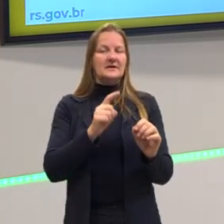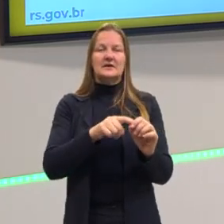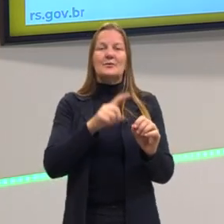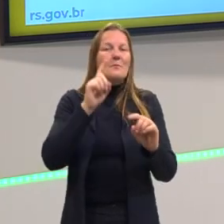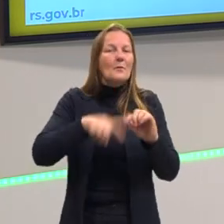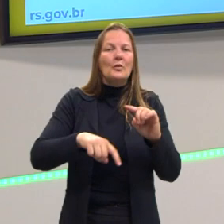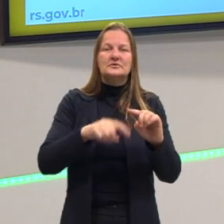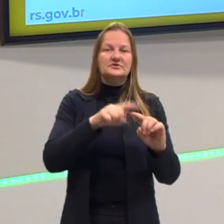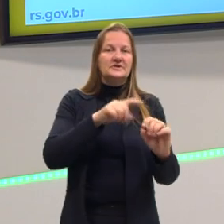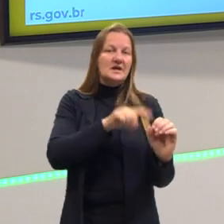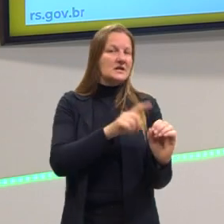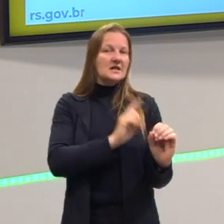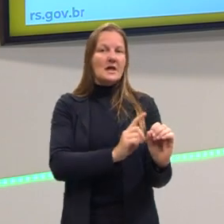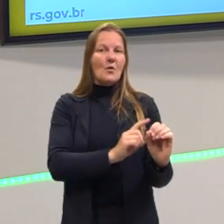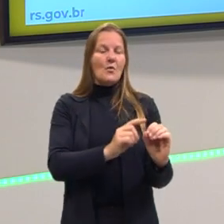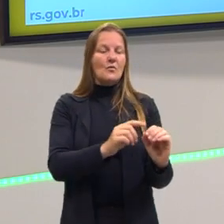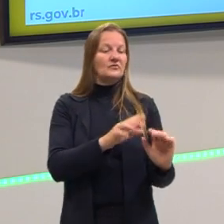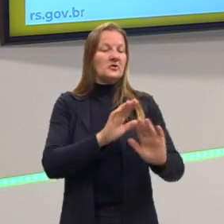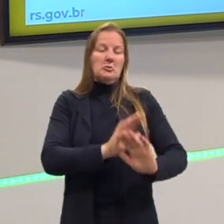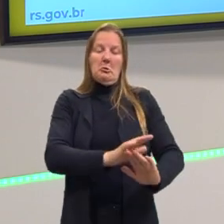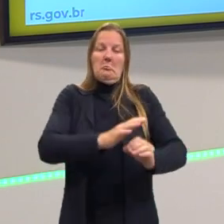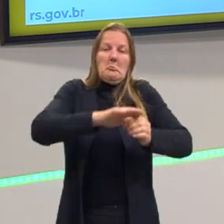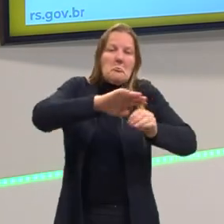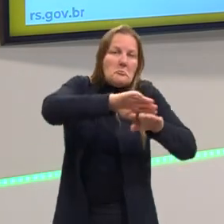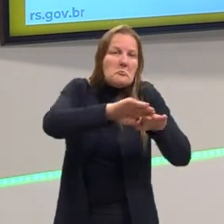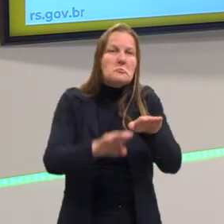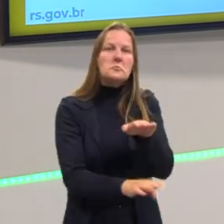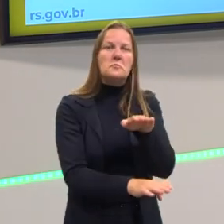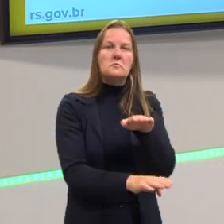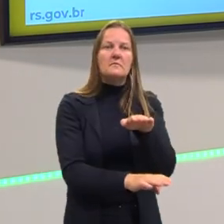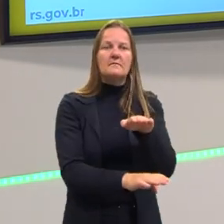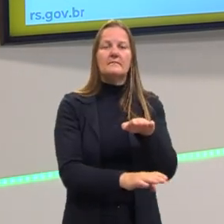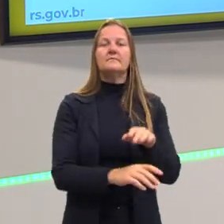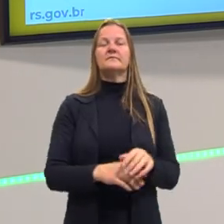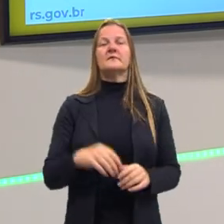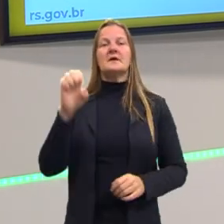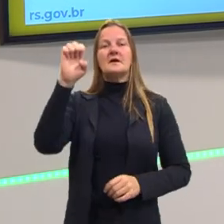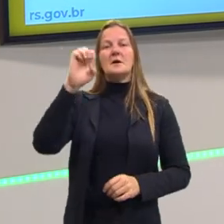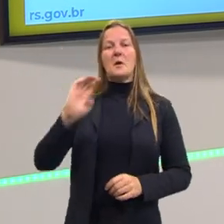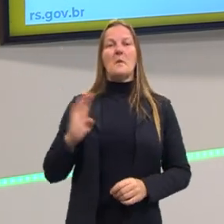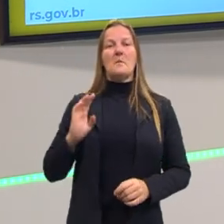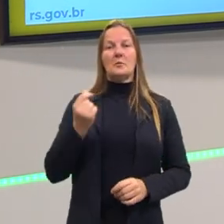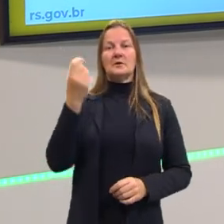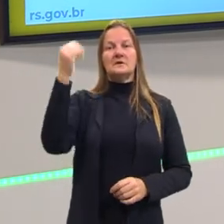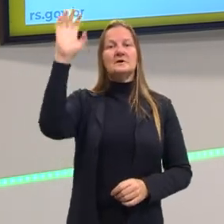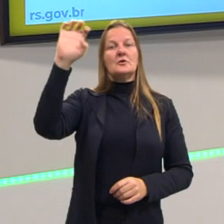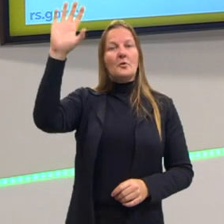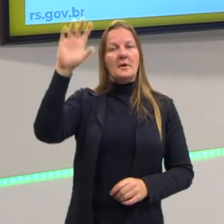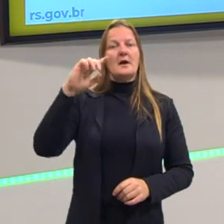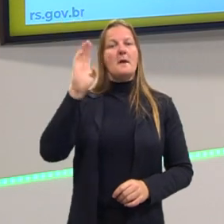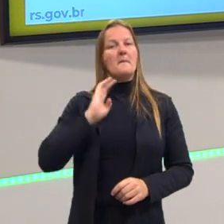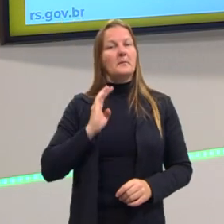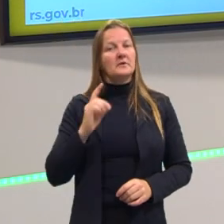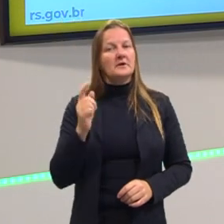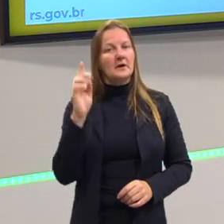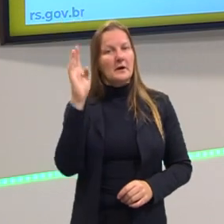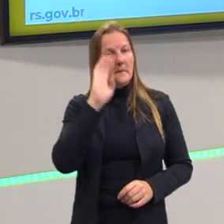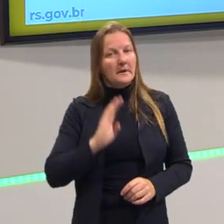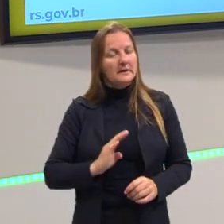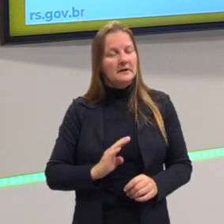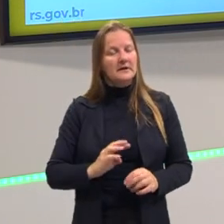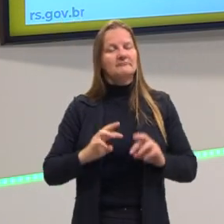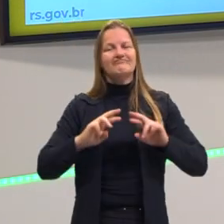faça essa ascensão. Então, nós temos elementos muito diferentes da burguesia europeia para a burguesia brasileira e, por isso, essa